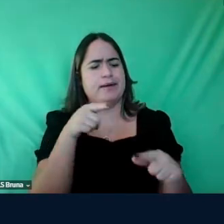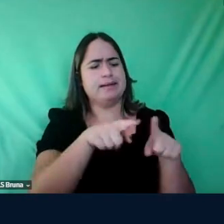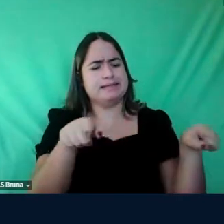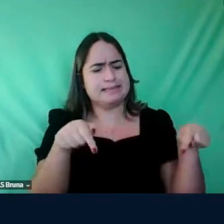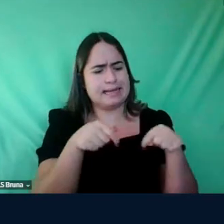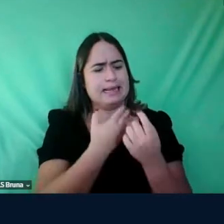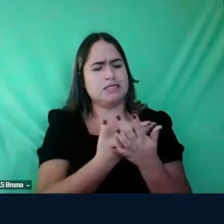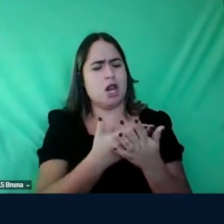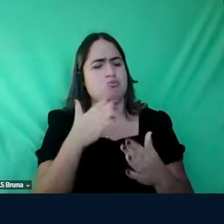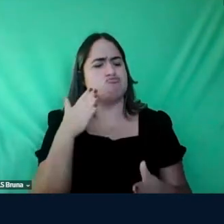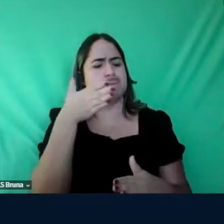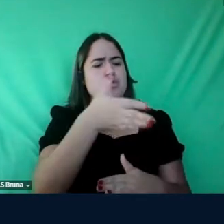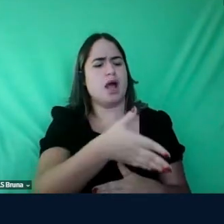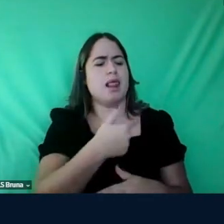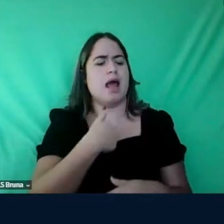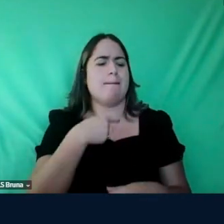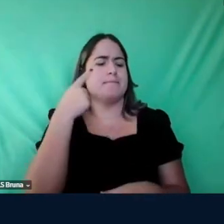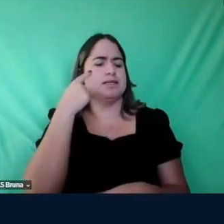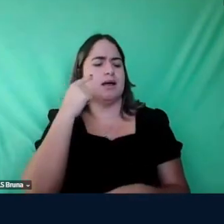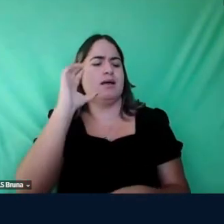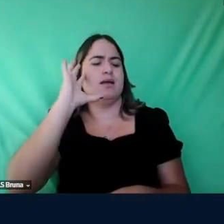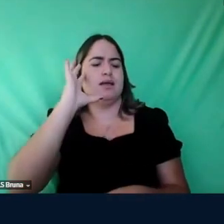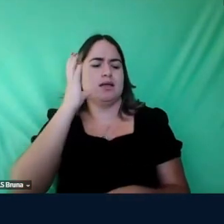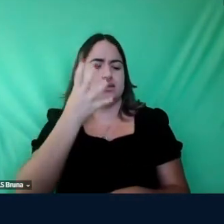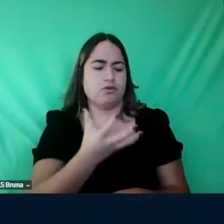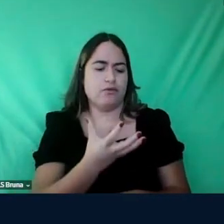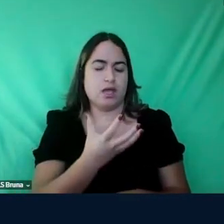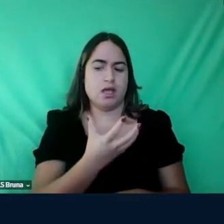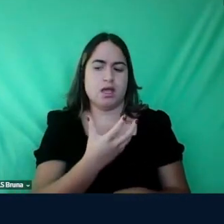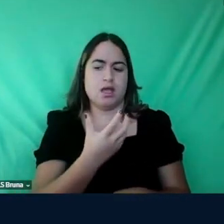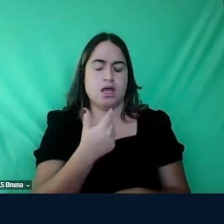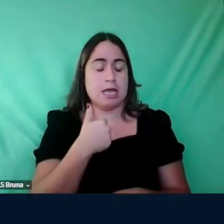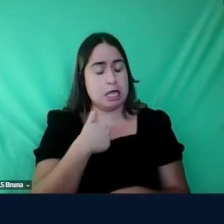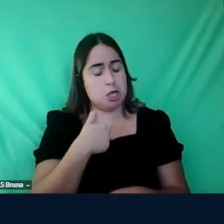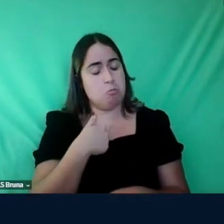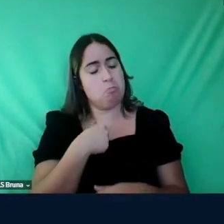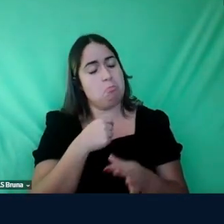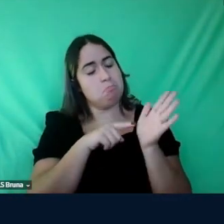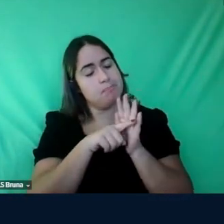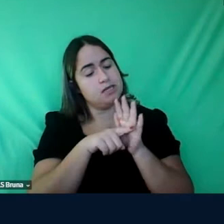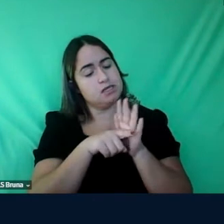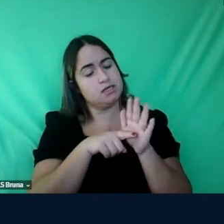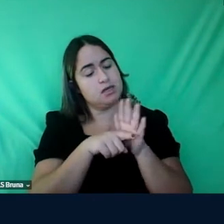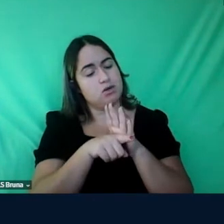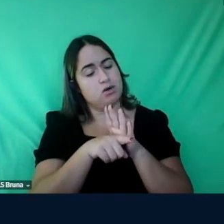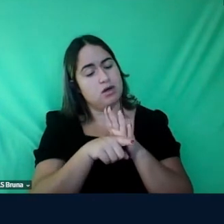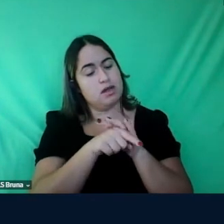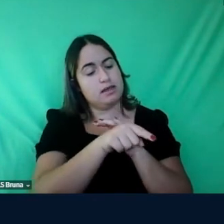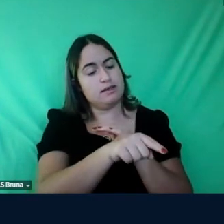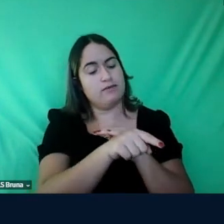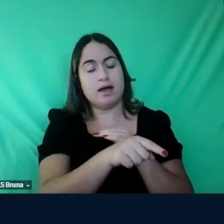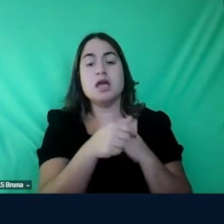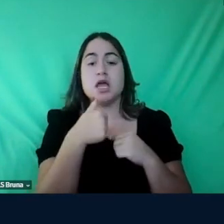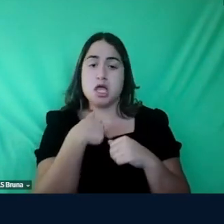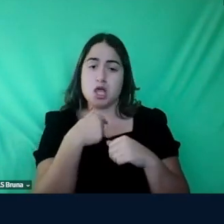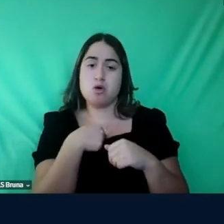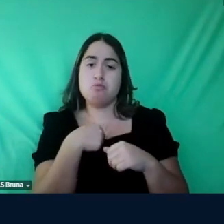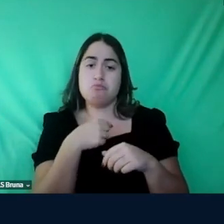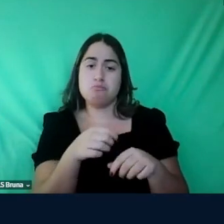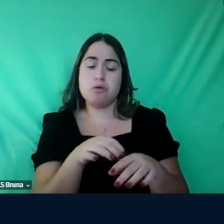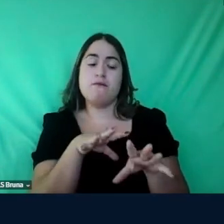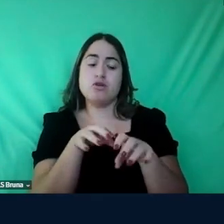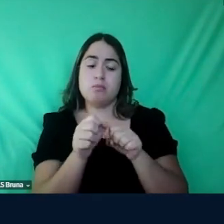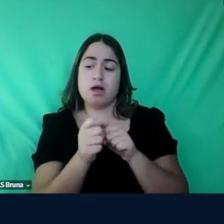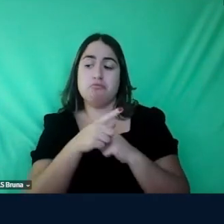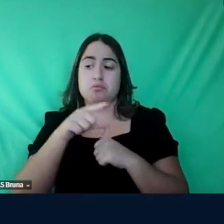solução pra pra pra minha participante de pesquisa que vai concluir o curso em determinado tempo e vai embora a